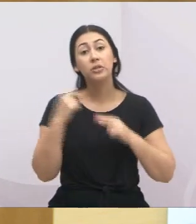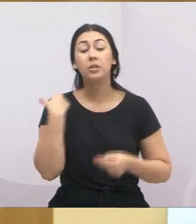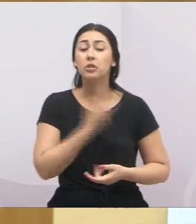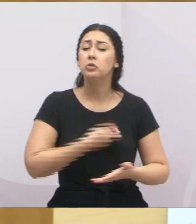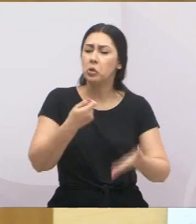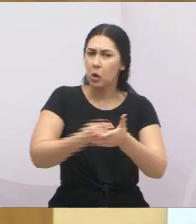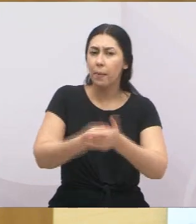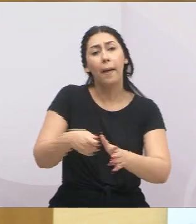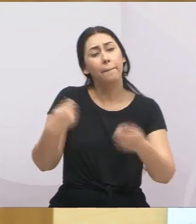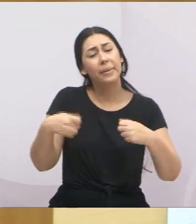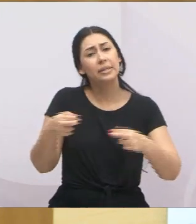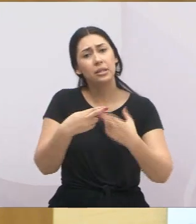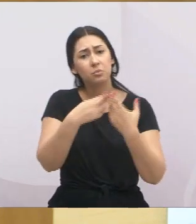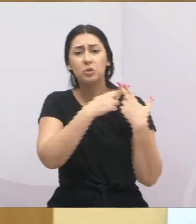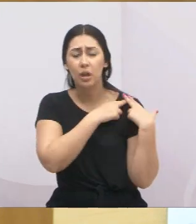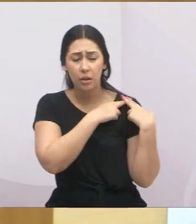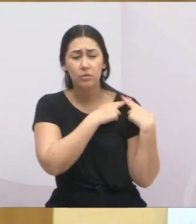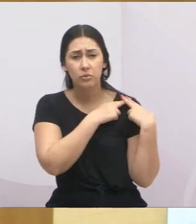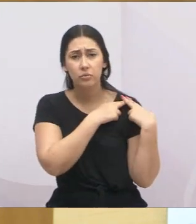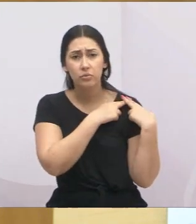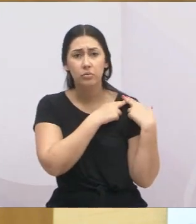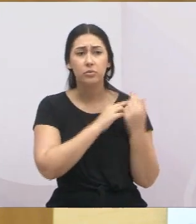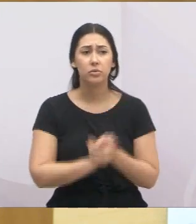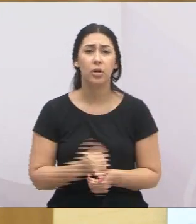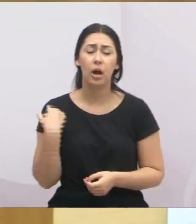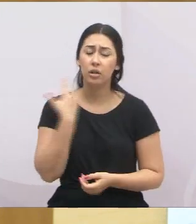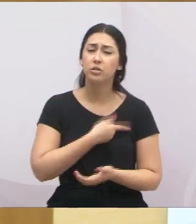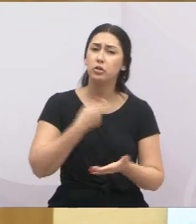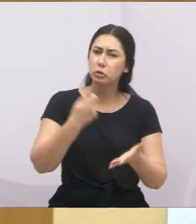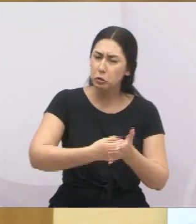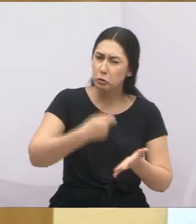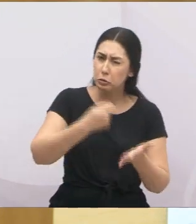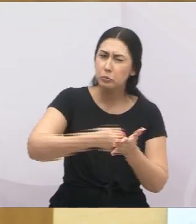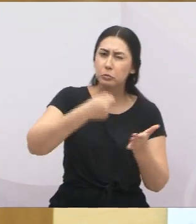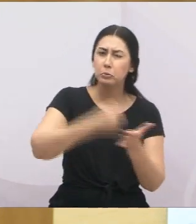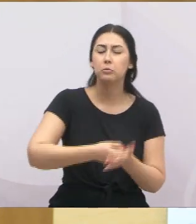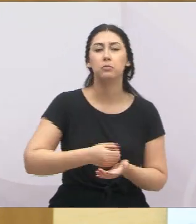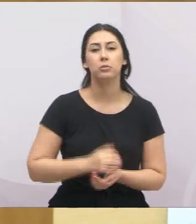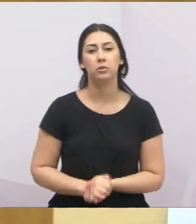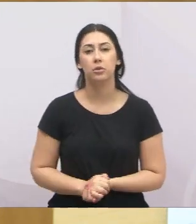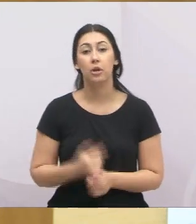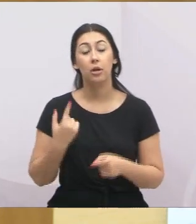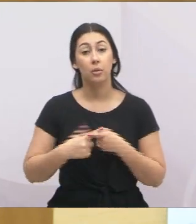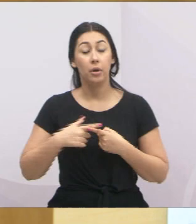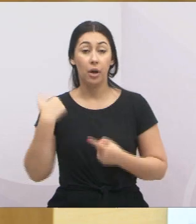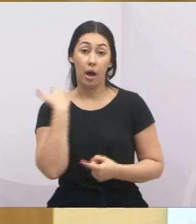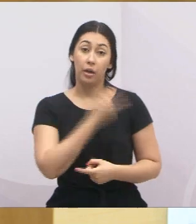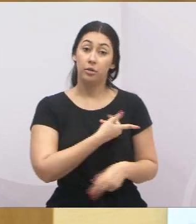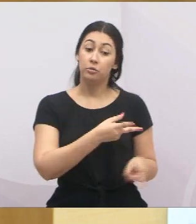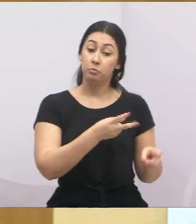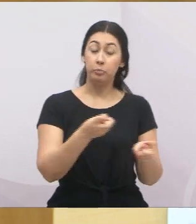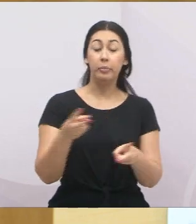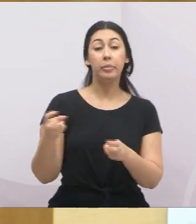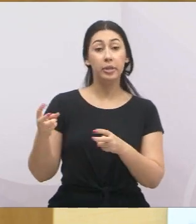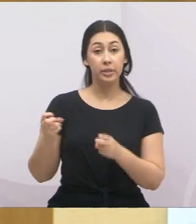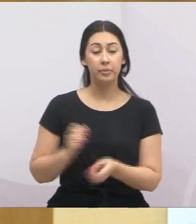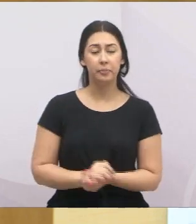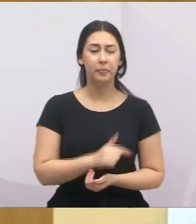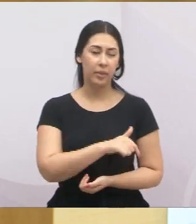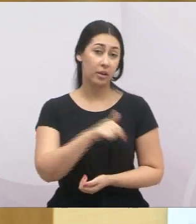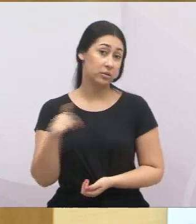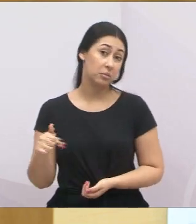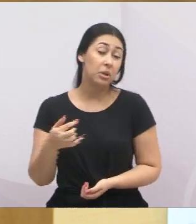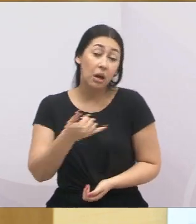responsabilidade com o transporte na nossa cidade, e a gente cobra muito. A gente cobra muito porque a gente está vendo no dia a dia. Essa semana,